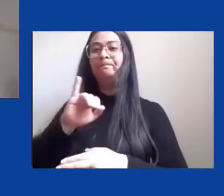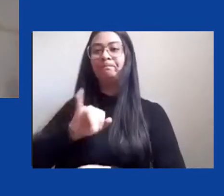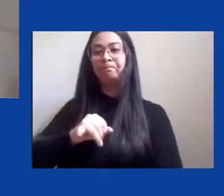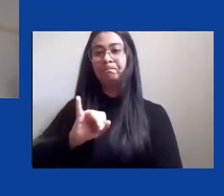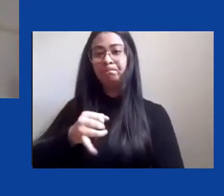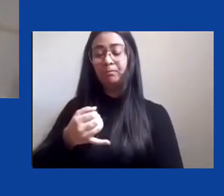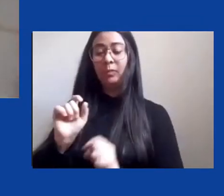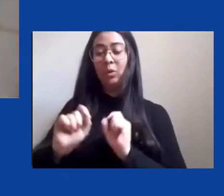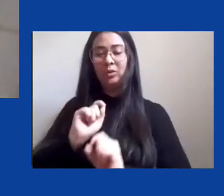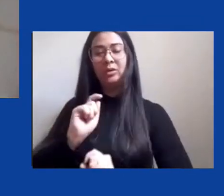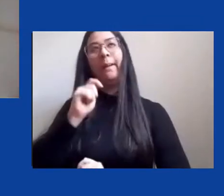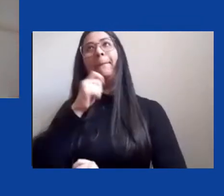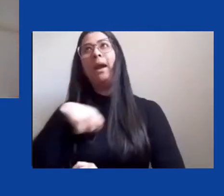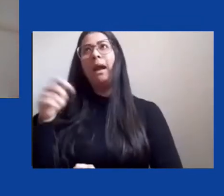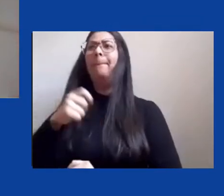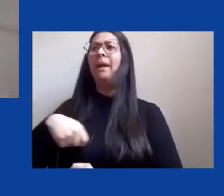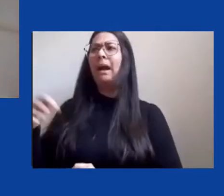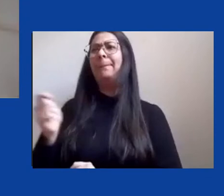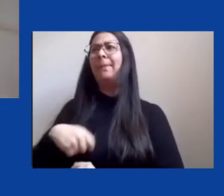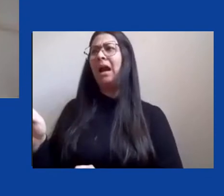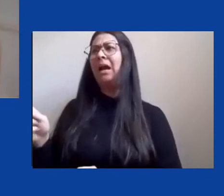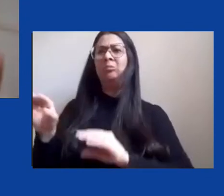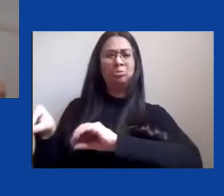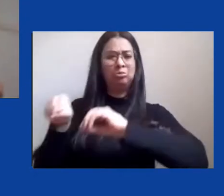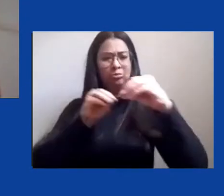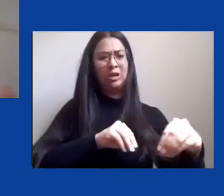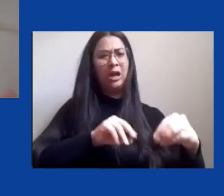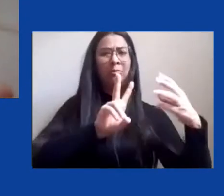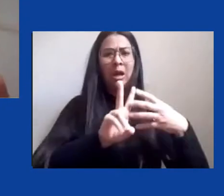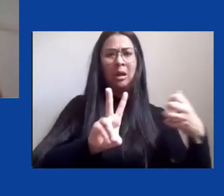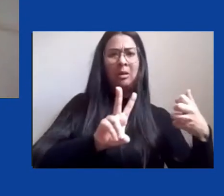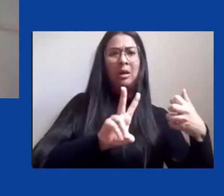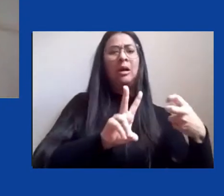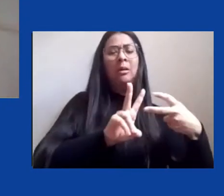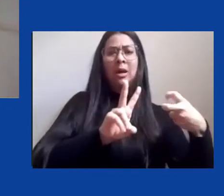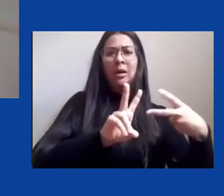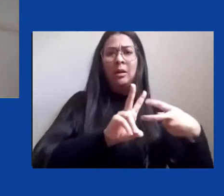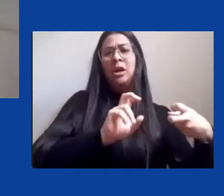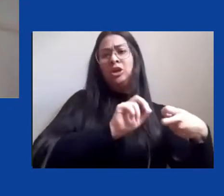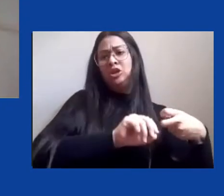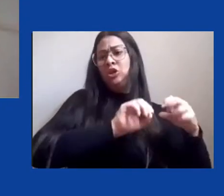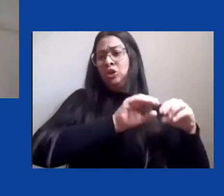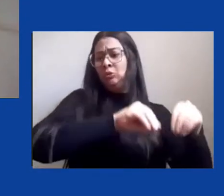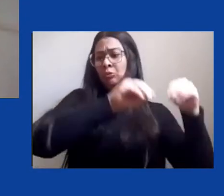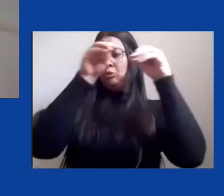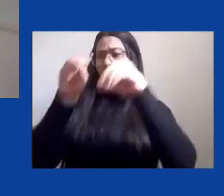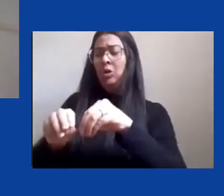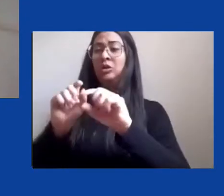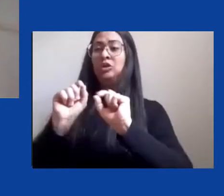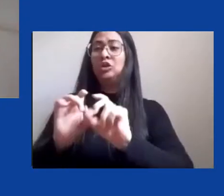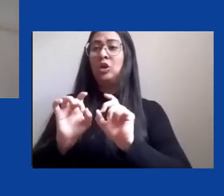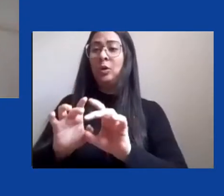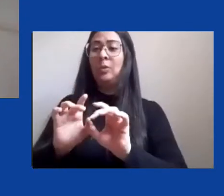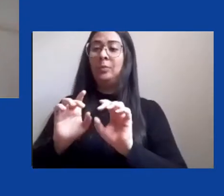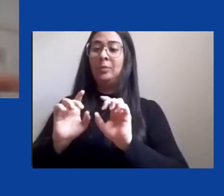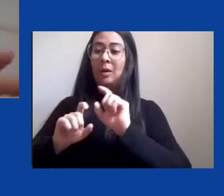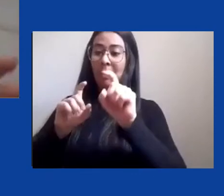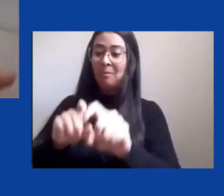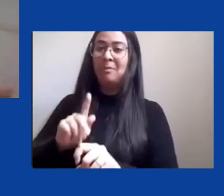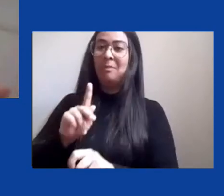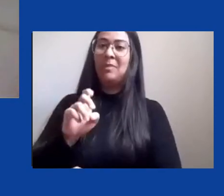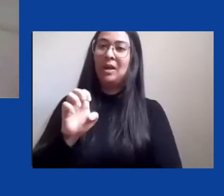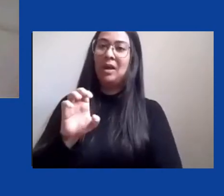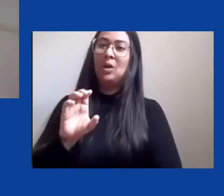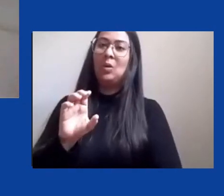FUNAI transferir a demarcação das terras indígenas para o ministério do abastecimento pecuária e agricultura que a gente sabe que é um inimigo